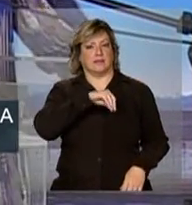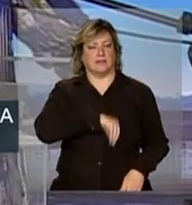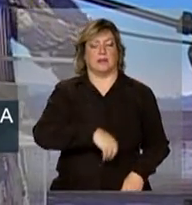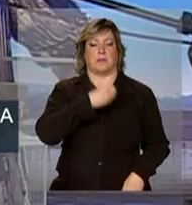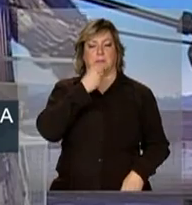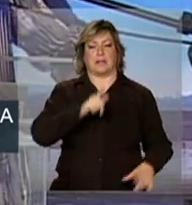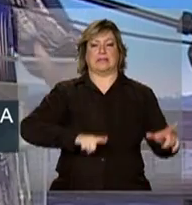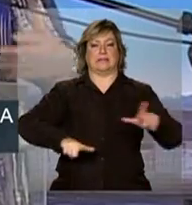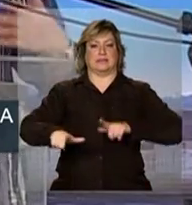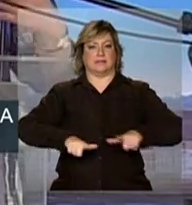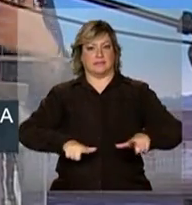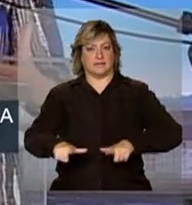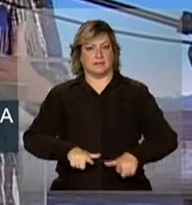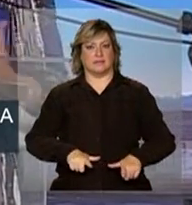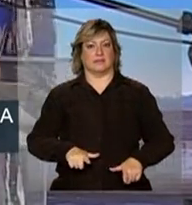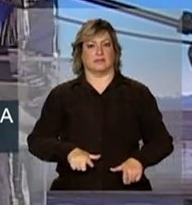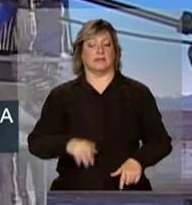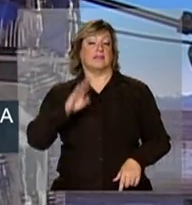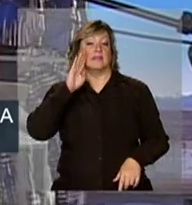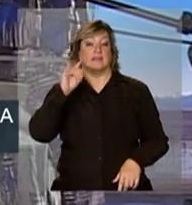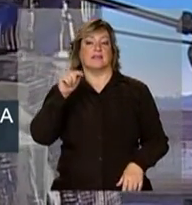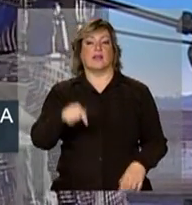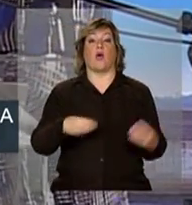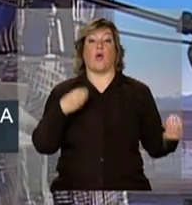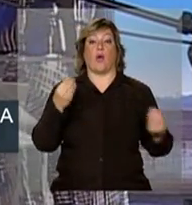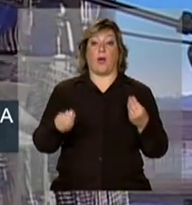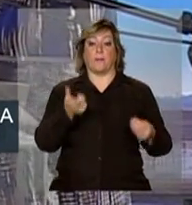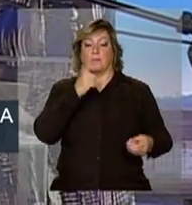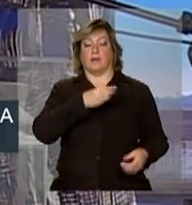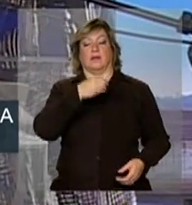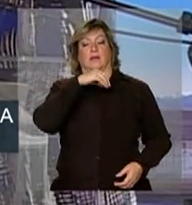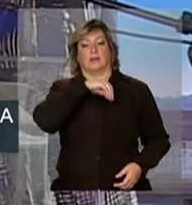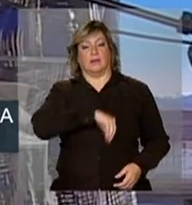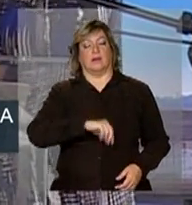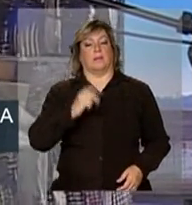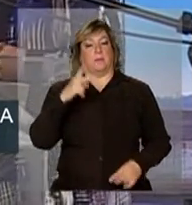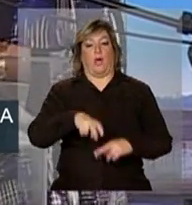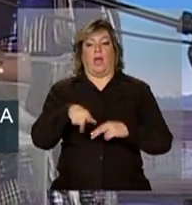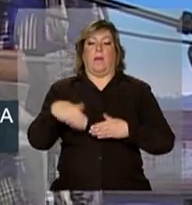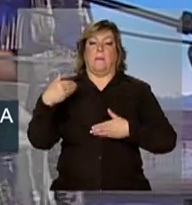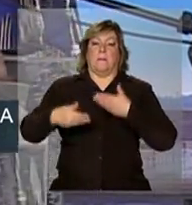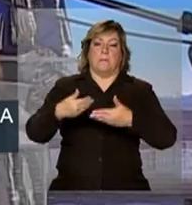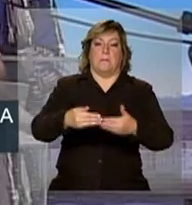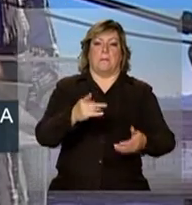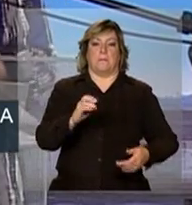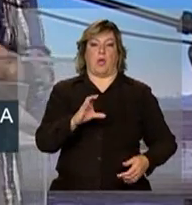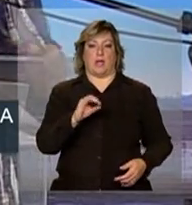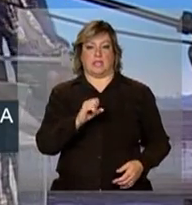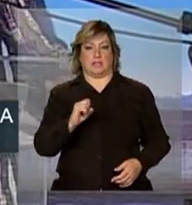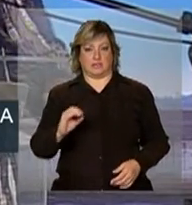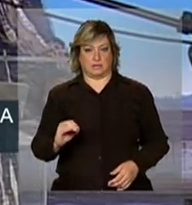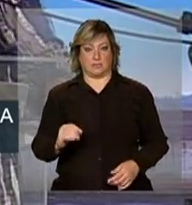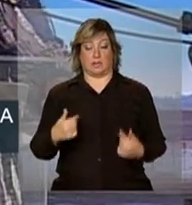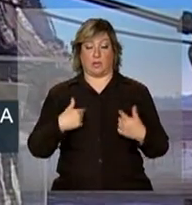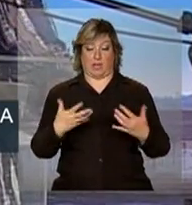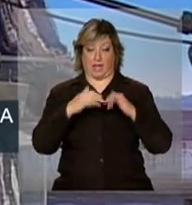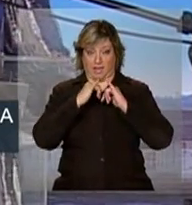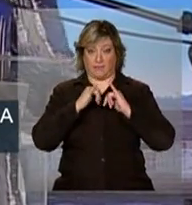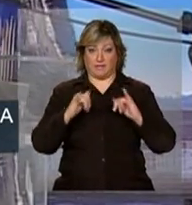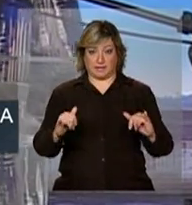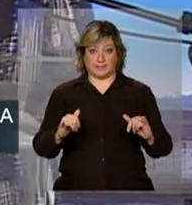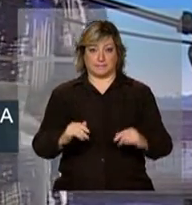significativa, inclusive como compensação por esse processo. Eu queria dizer